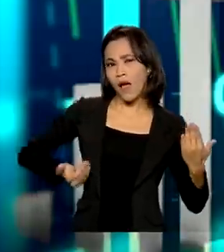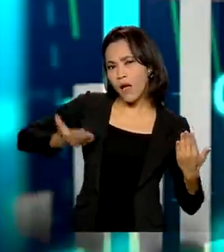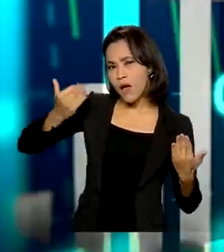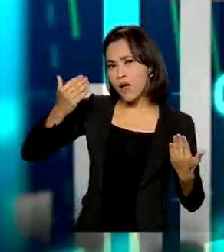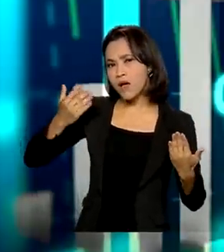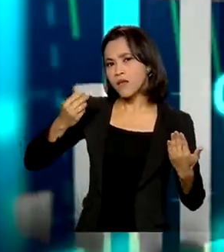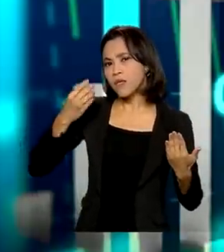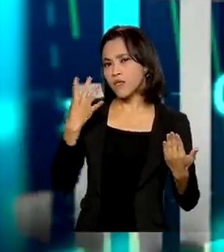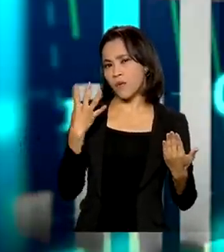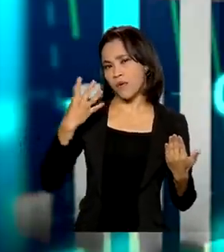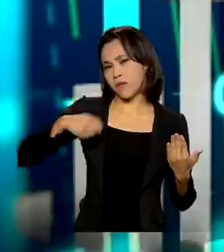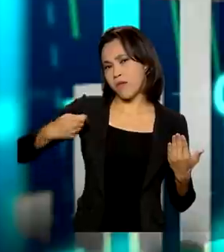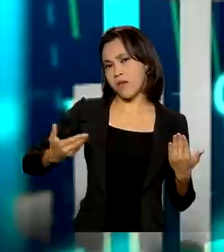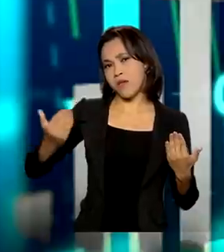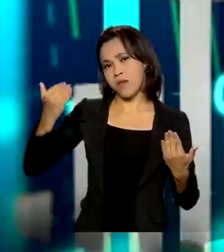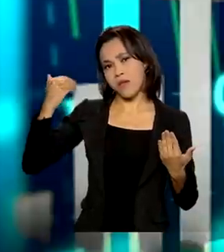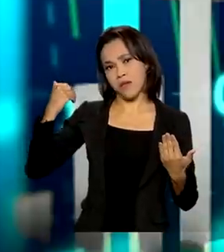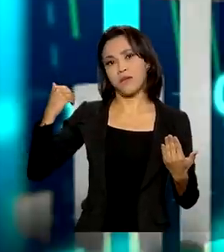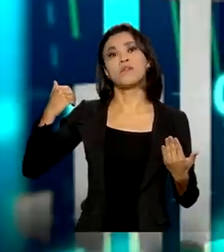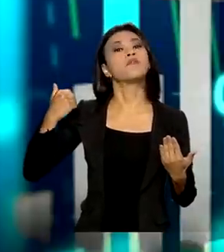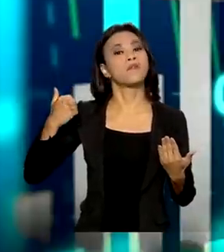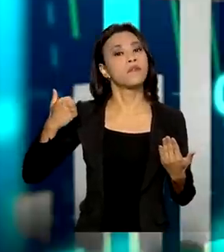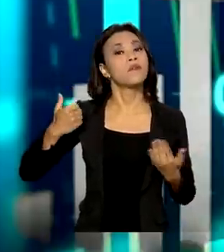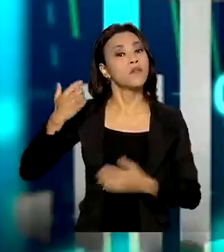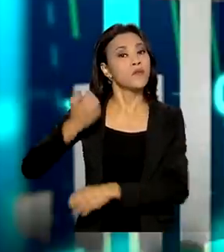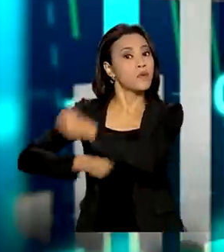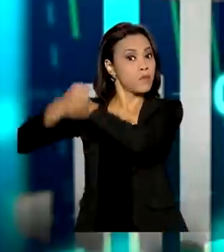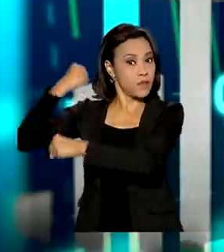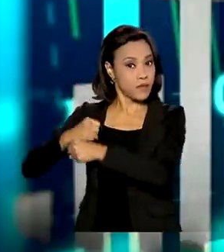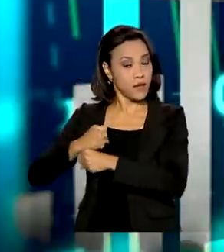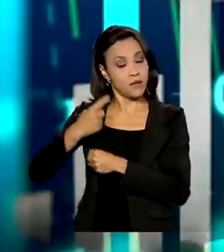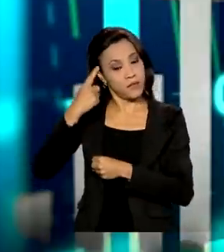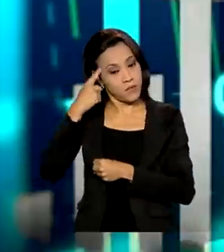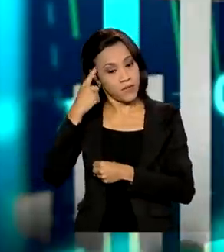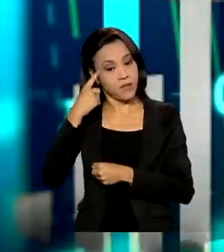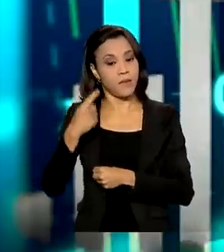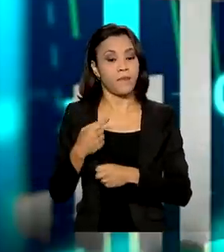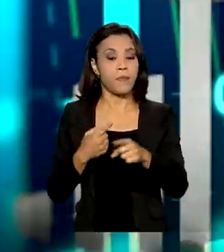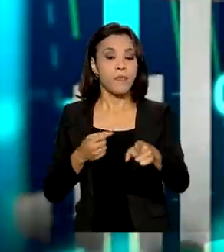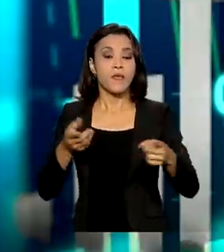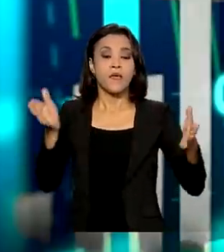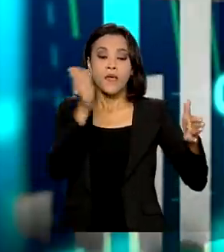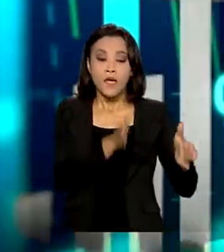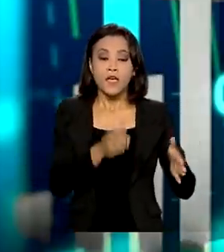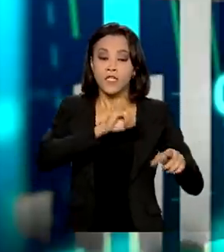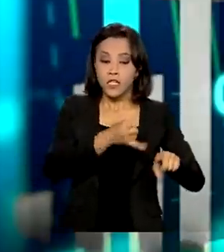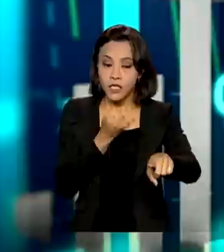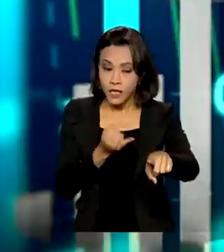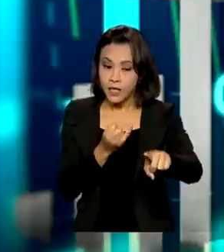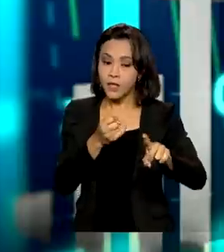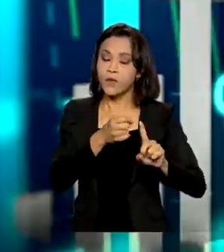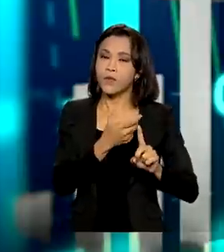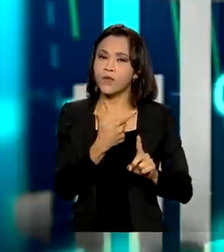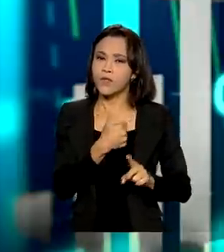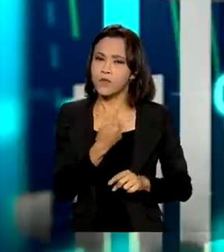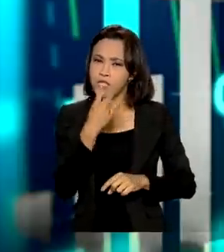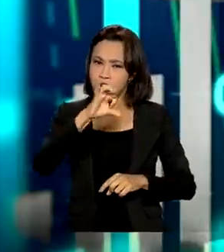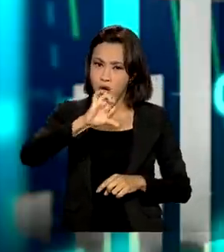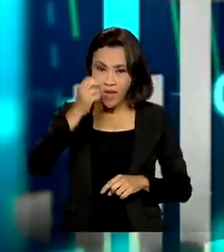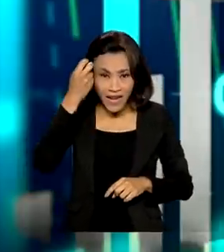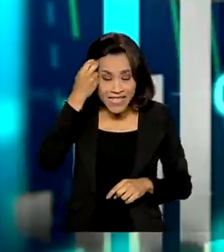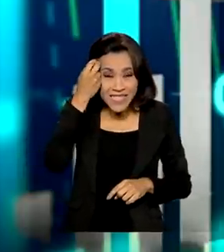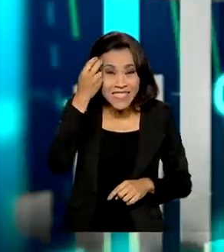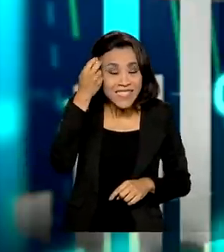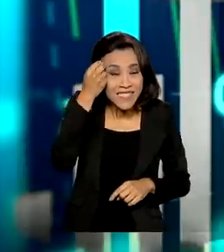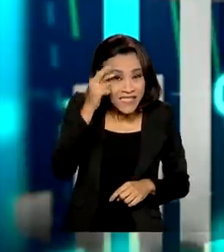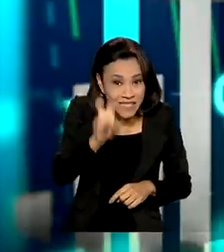no terceiro quadrimestre de 2021. E se a gente pensar que em janeiro de 2019 levava-se cinco dias e nove